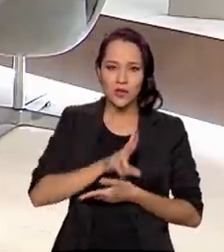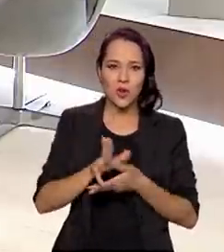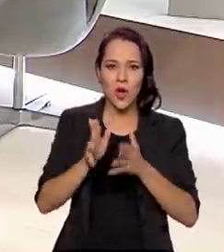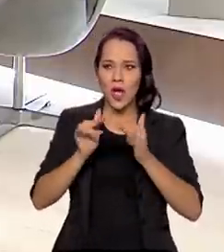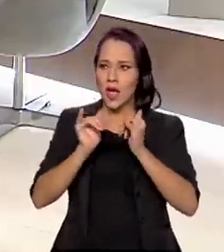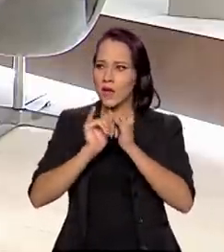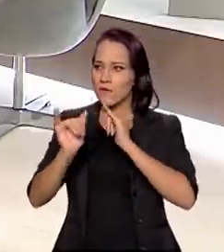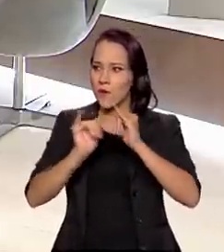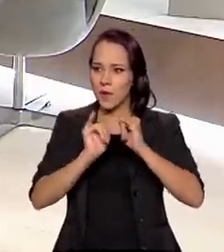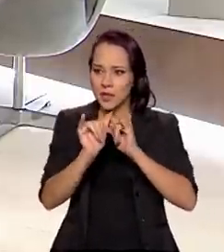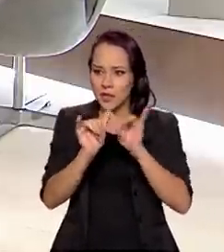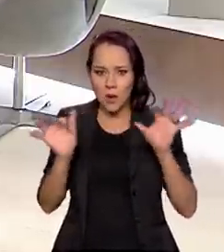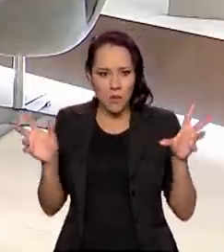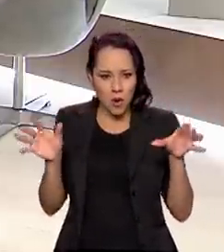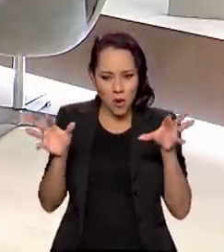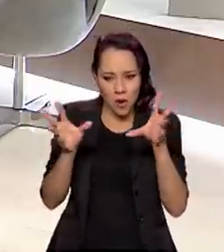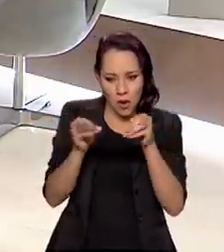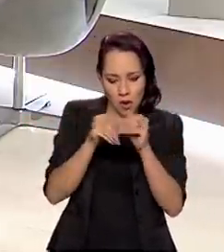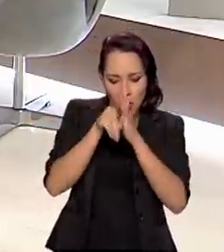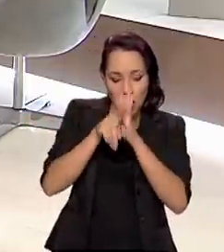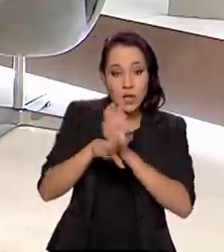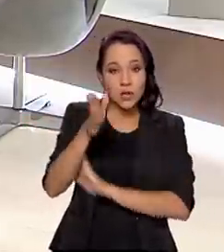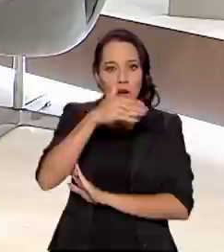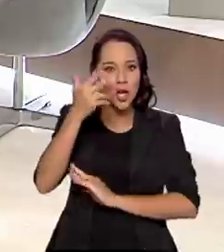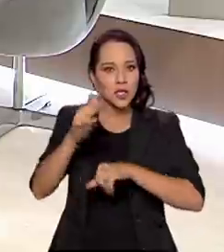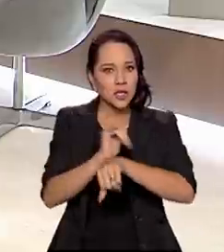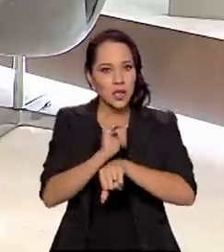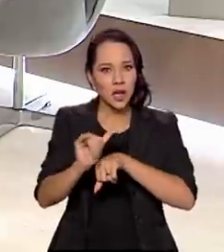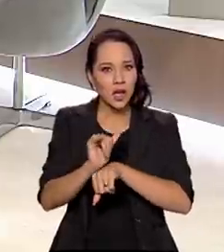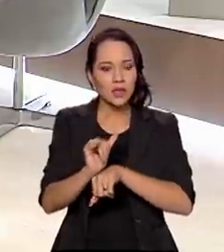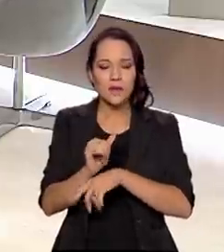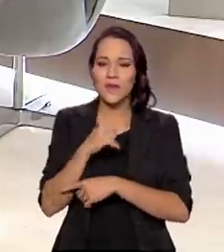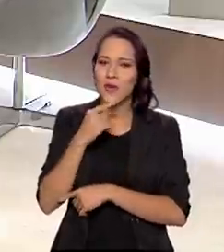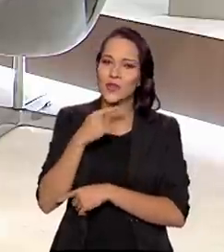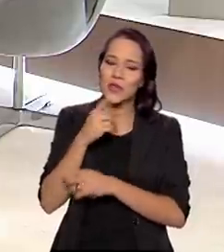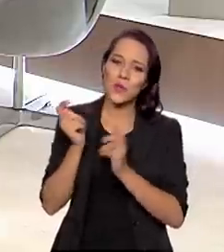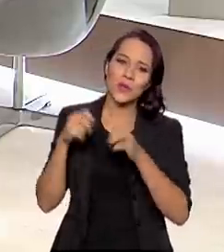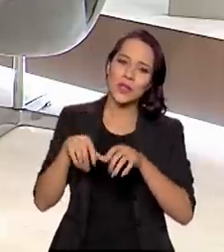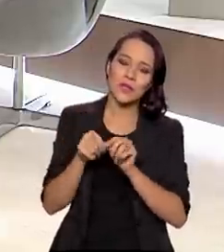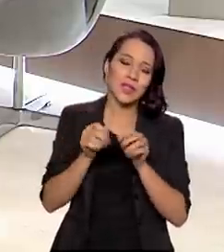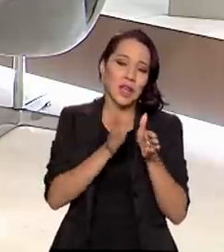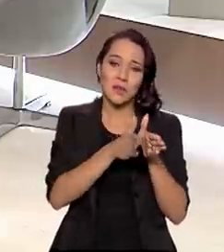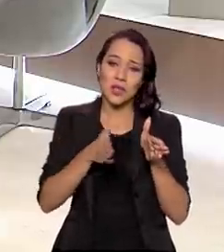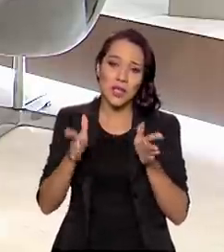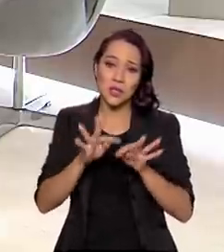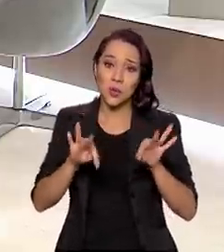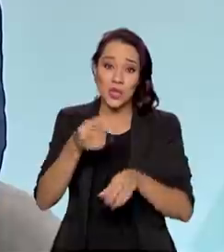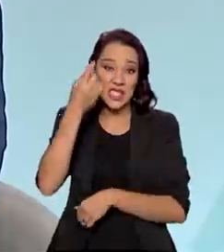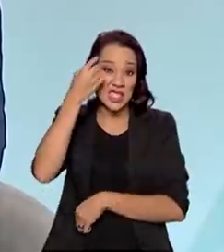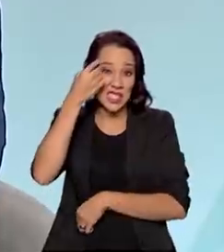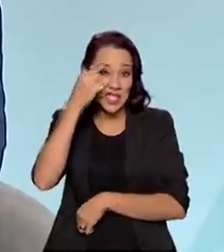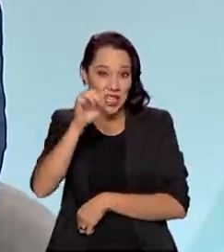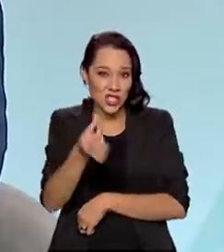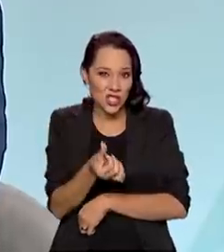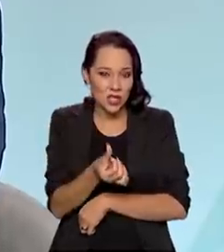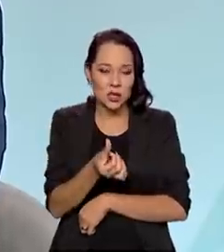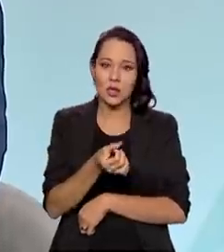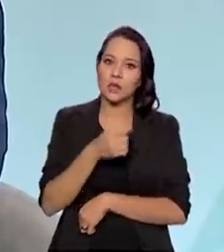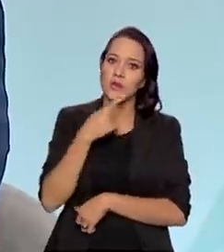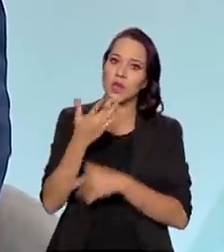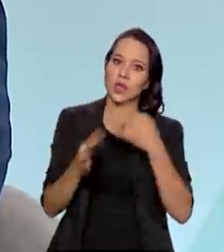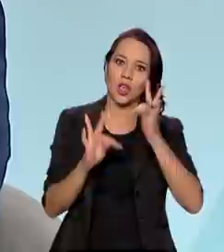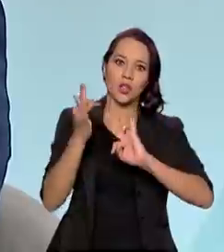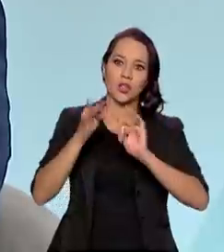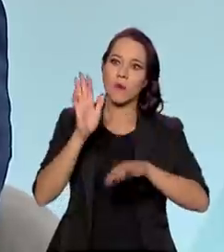dados, o data analytics para fazer isso, as melhores ferramentas, porque não foi possível fazer aquele processamento em 6 dias se não fosse com a